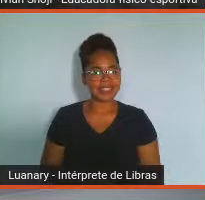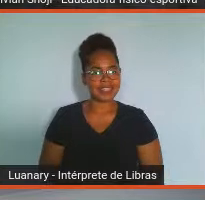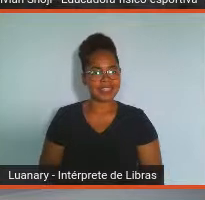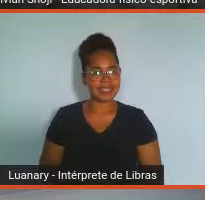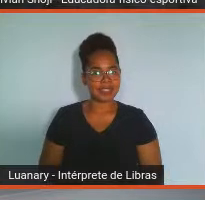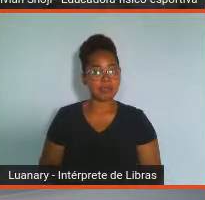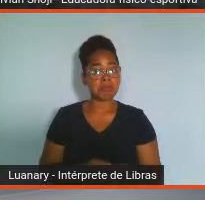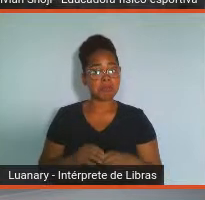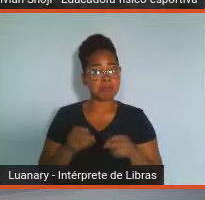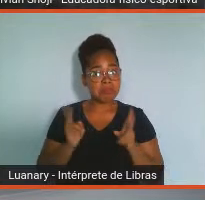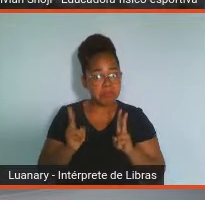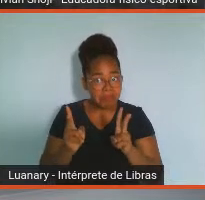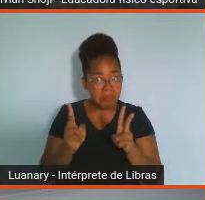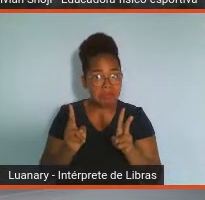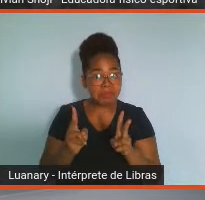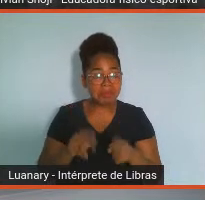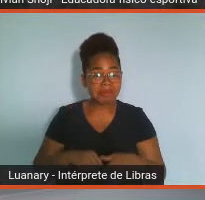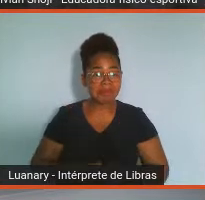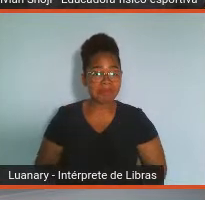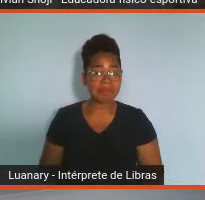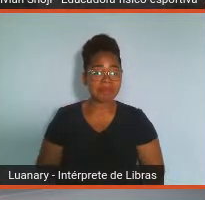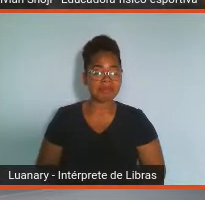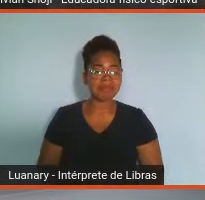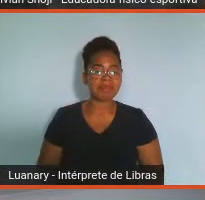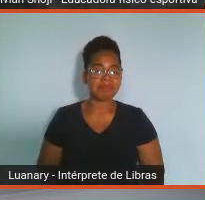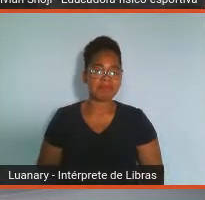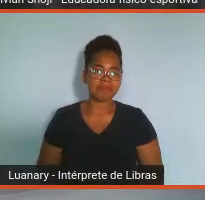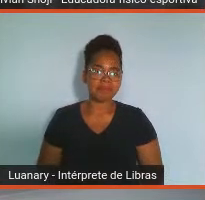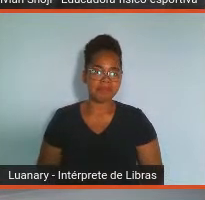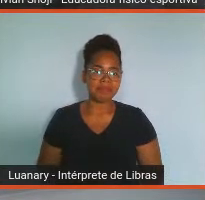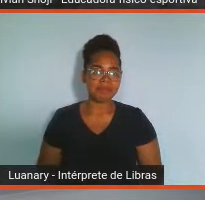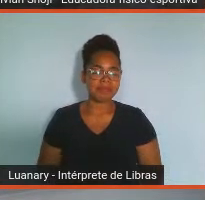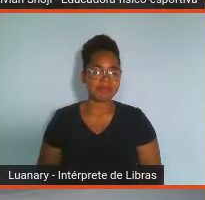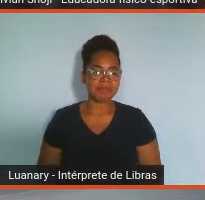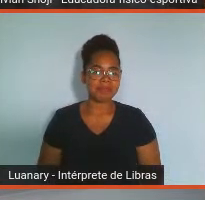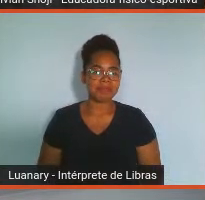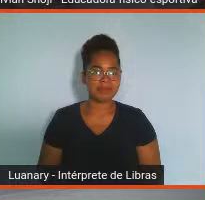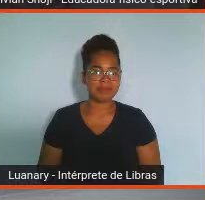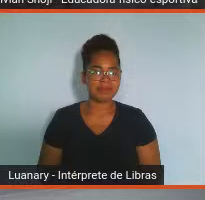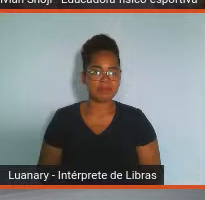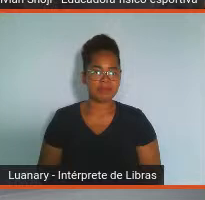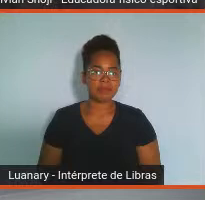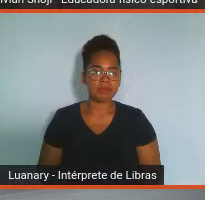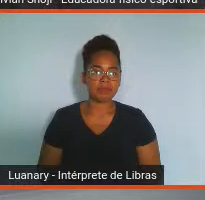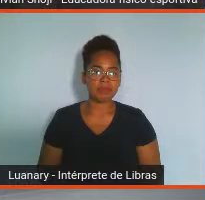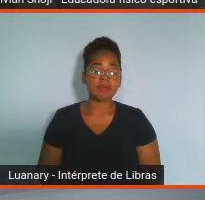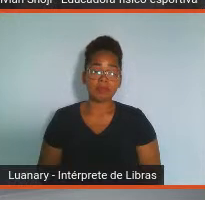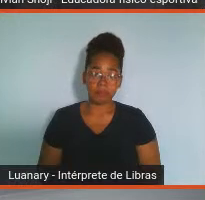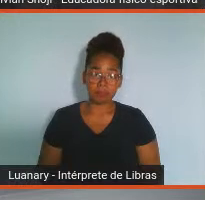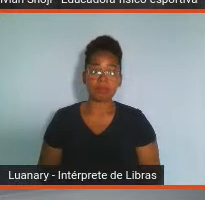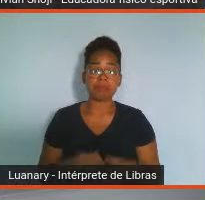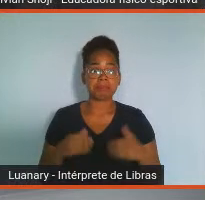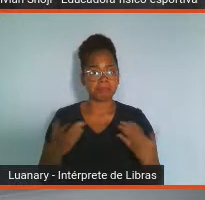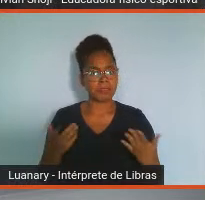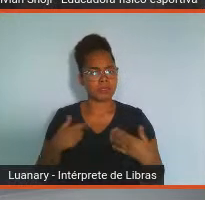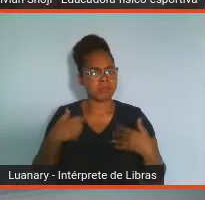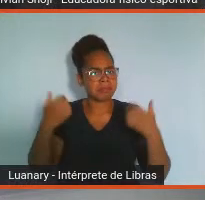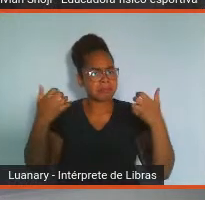Podemos continuar? Sim. Ótimo. A gente parou na pandemia, não foi?